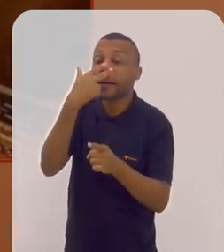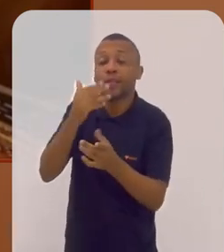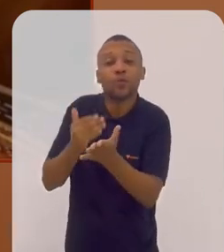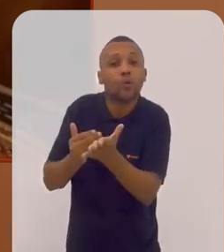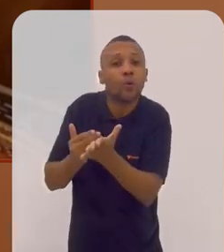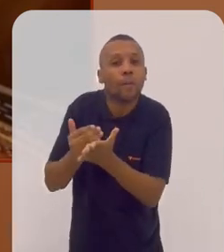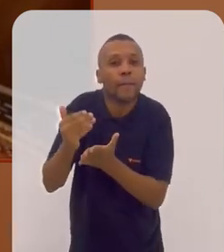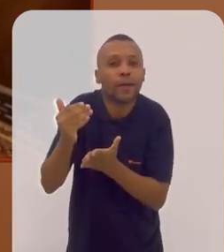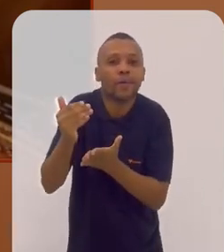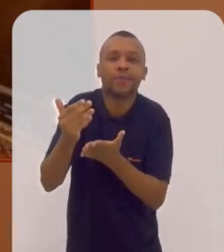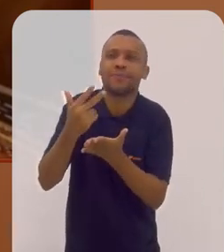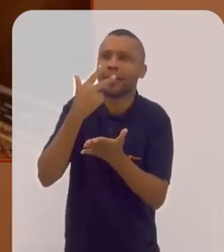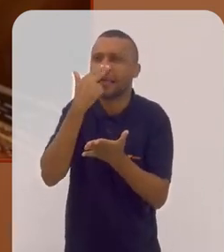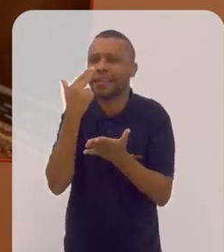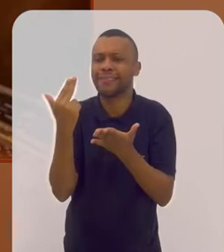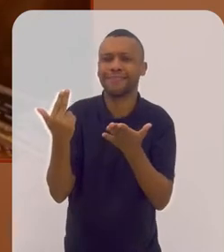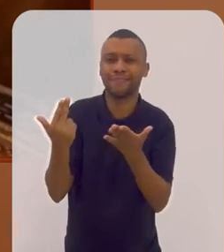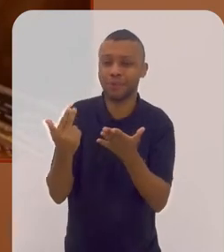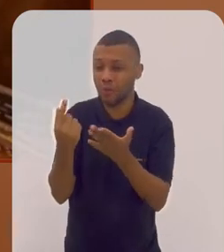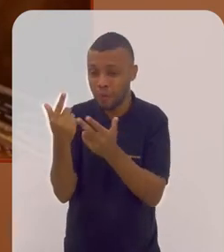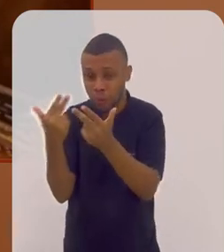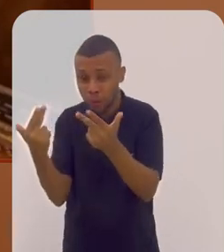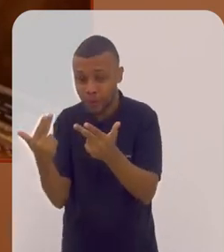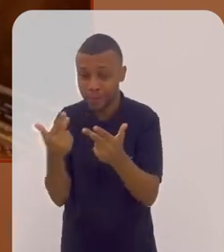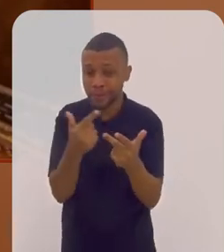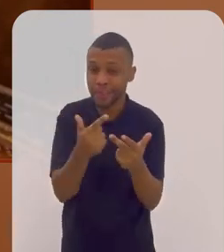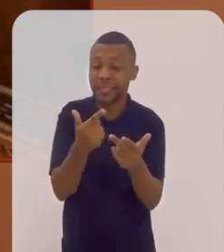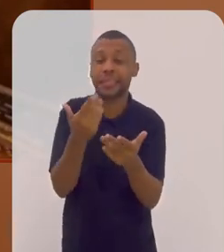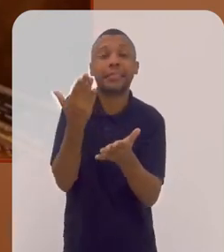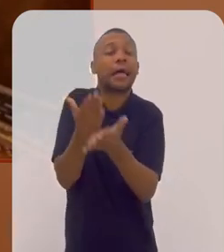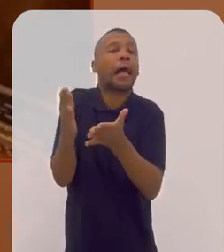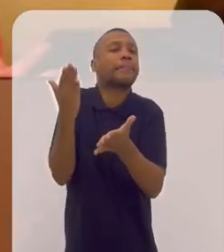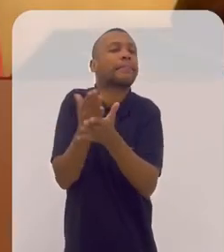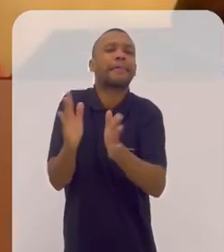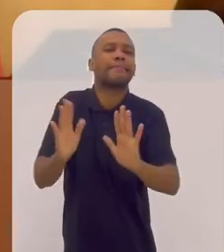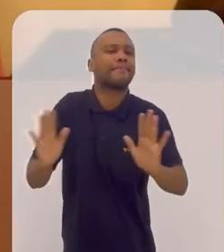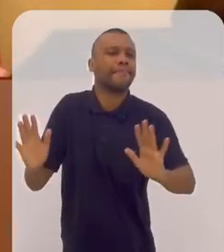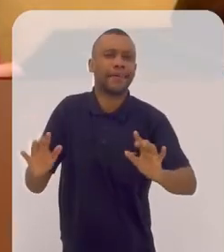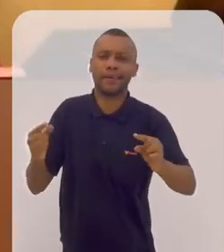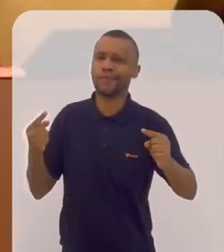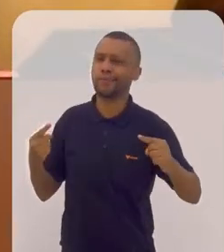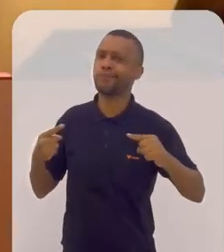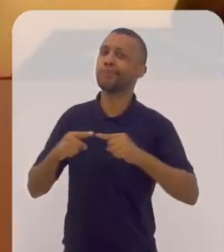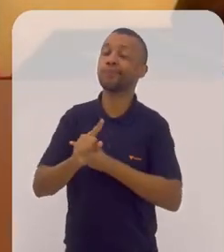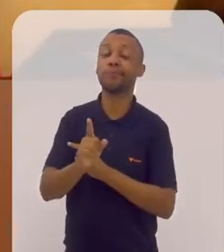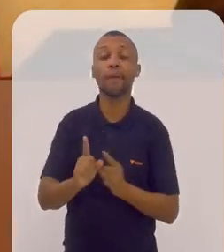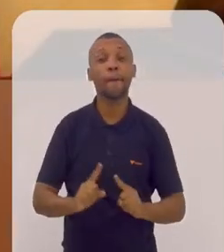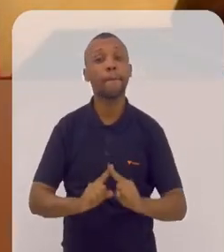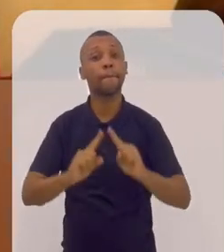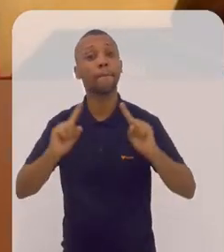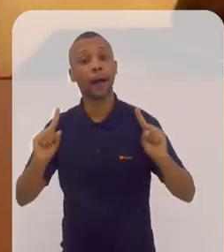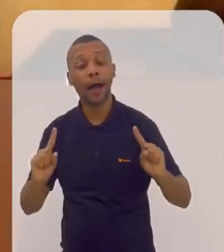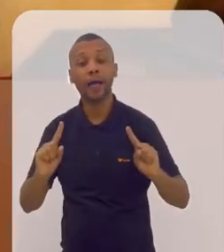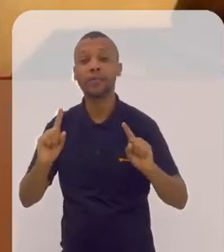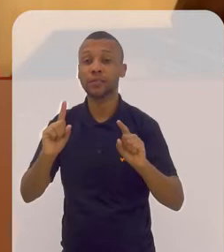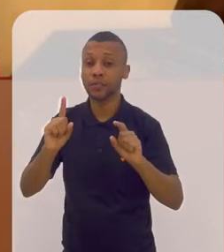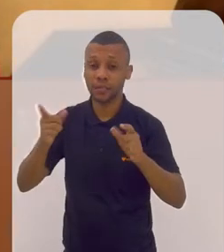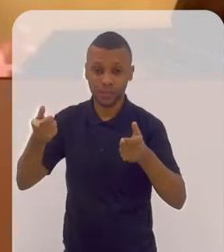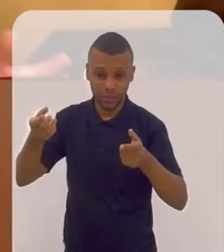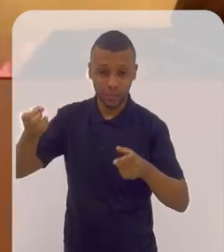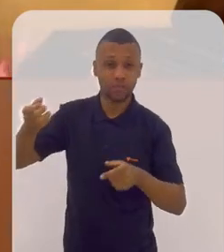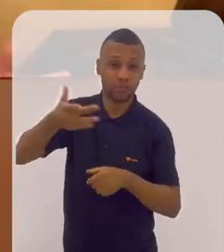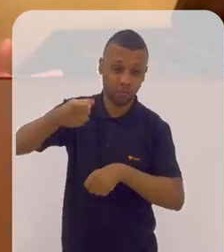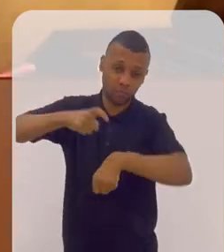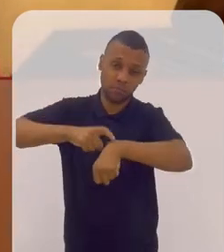porque, a princípio, parece que uma coisa não tem nada a ver com a outra. Porém, mais recentemente, os